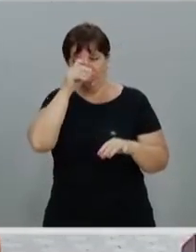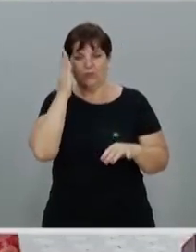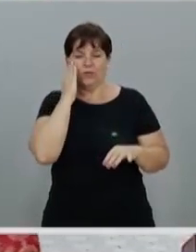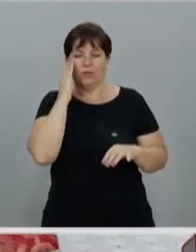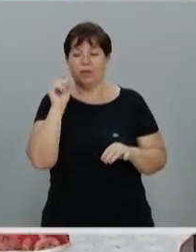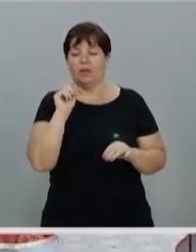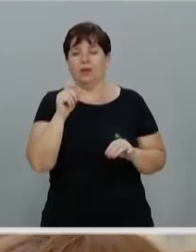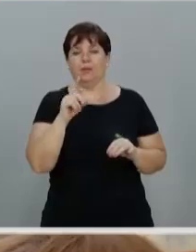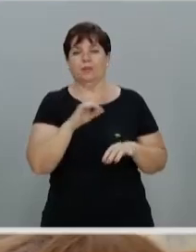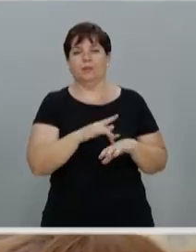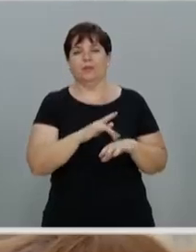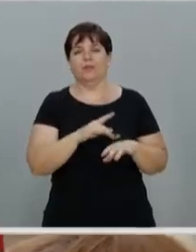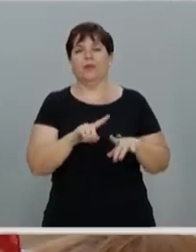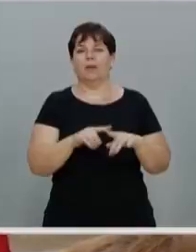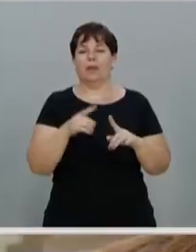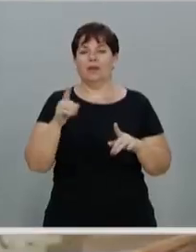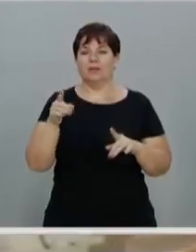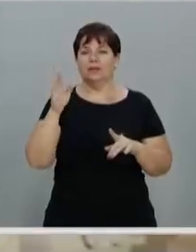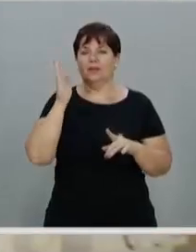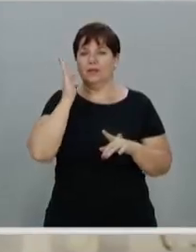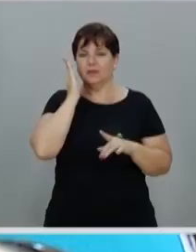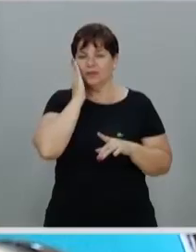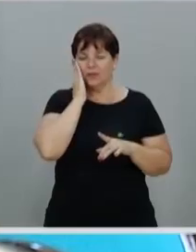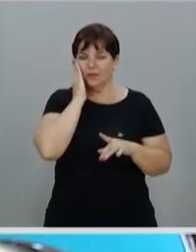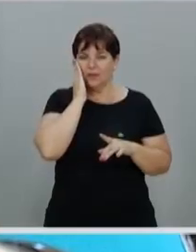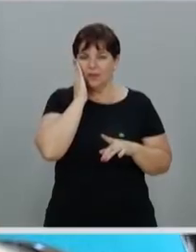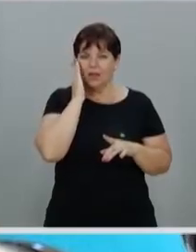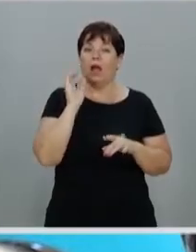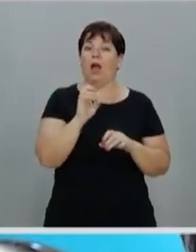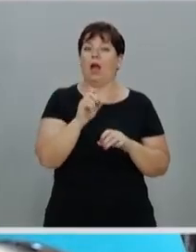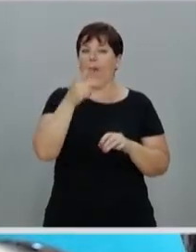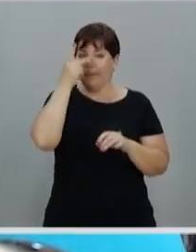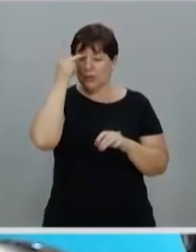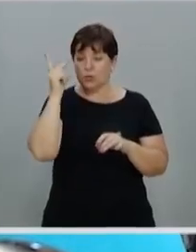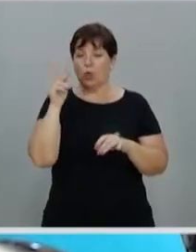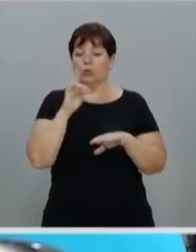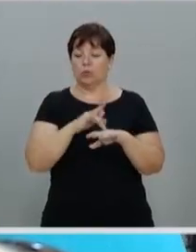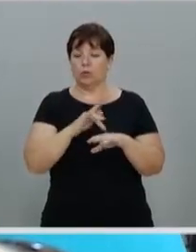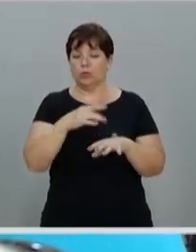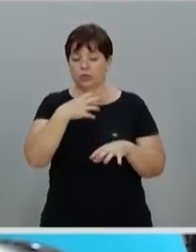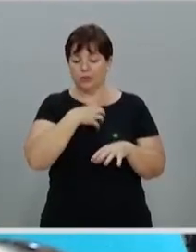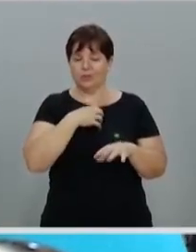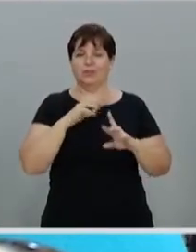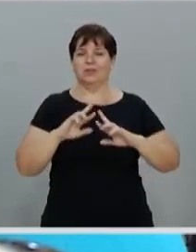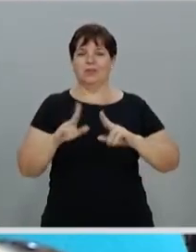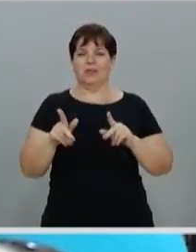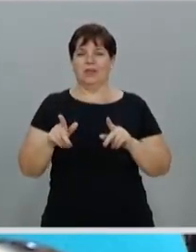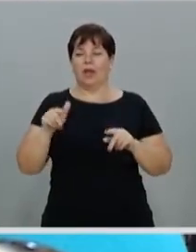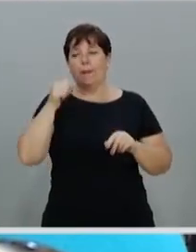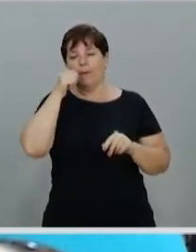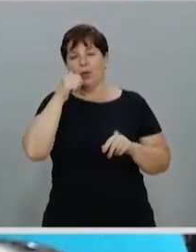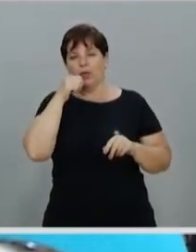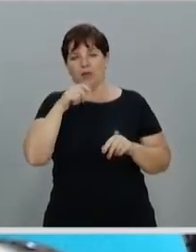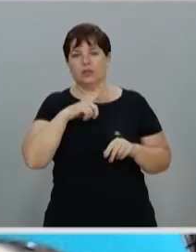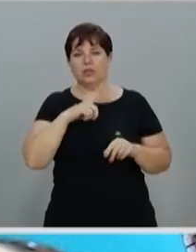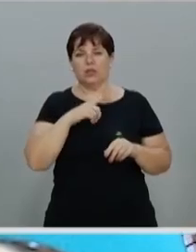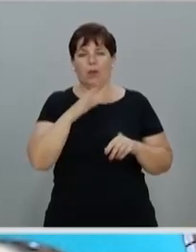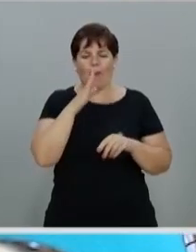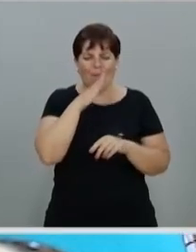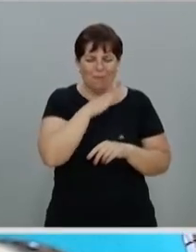tocou. Mas ele fala, alguém me tocou de modo diferente. Ou seja, aquela mulher que sofria de um mal,